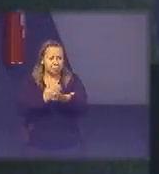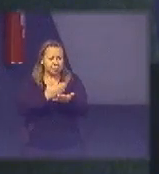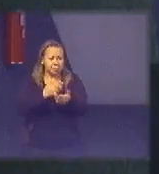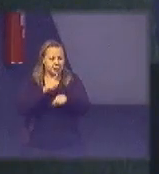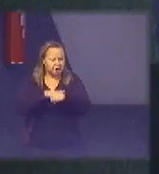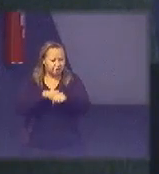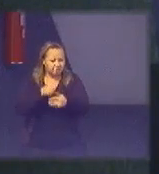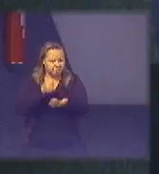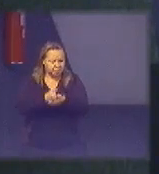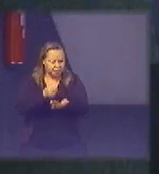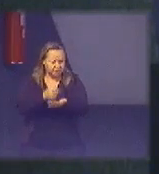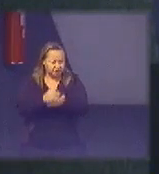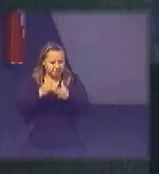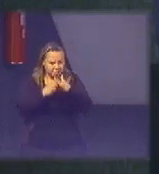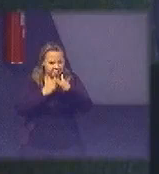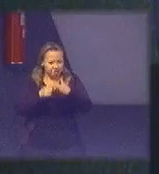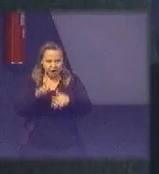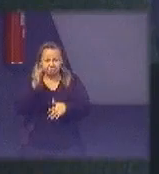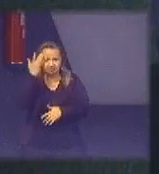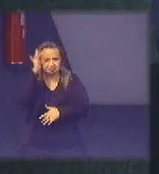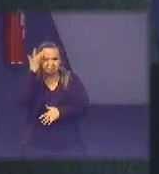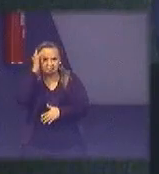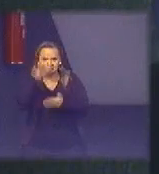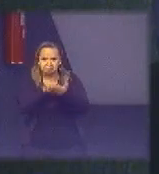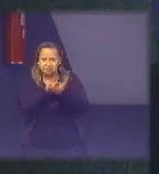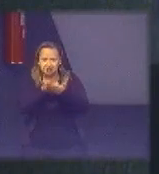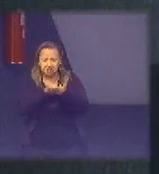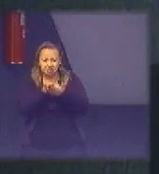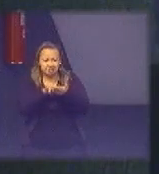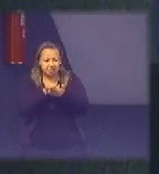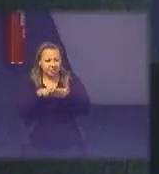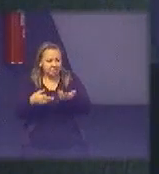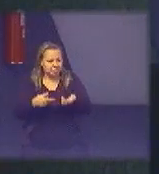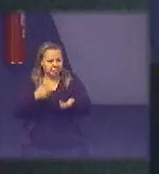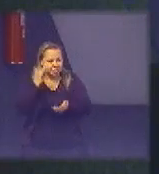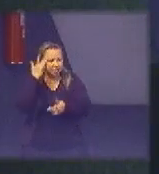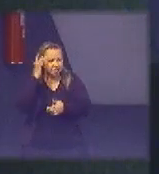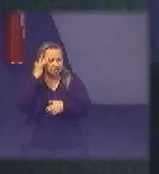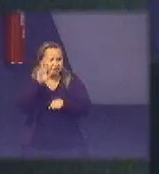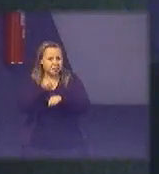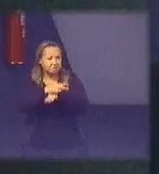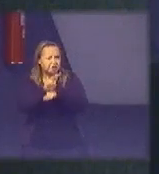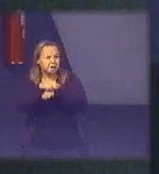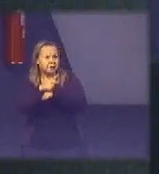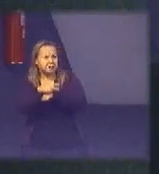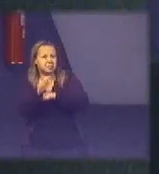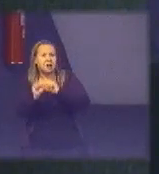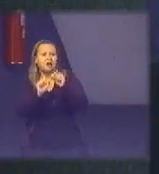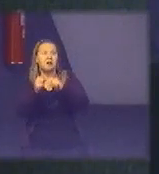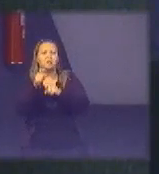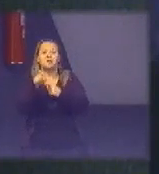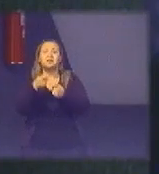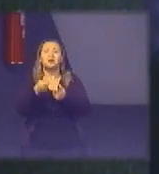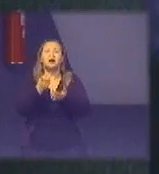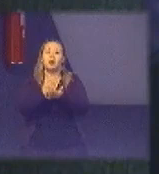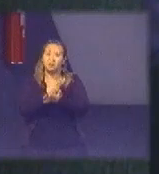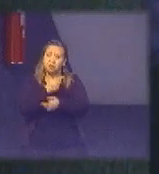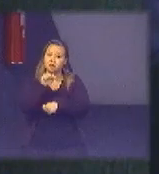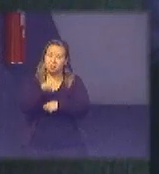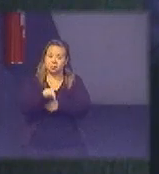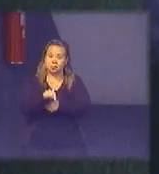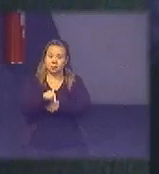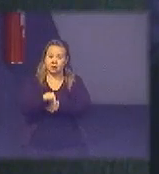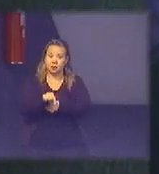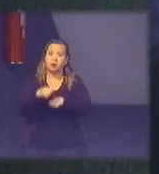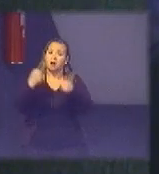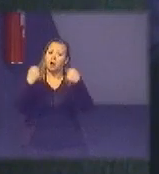uma compra dessa o mercado não entende você não entende você compra você não sabe fiscalizar se aquele negócio tá certo é isso que acontece então a gente tem que pegar o